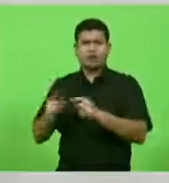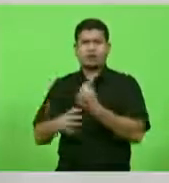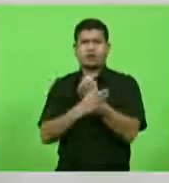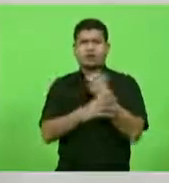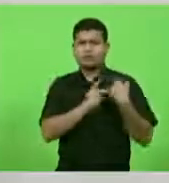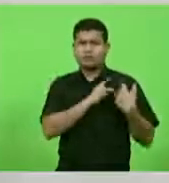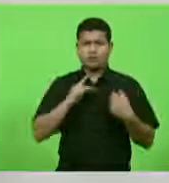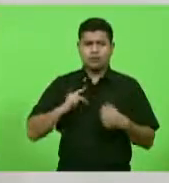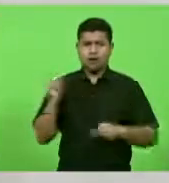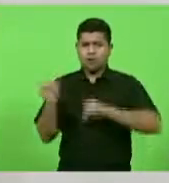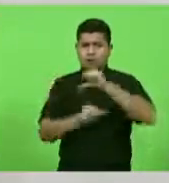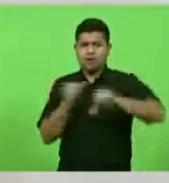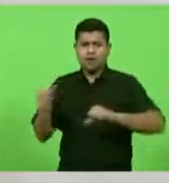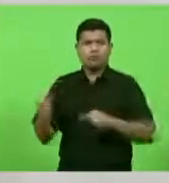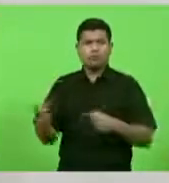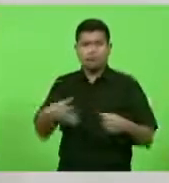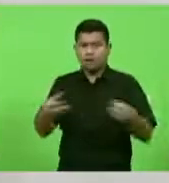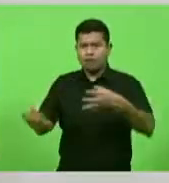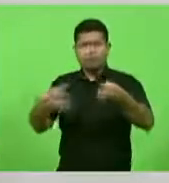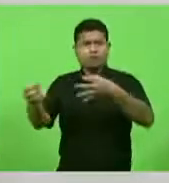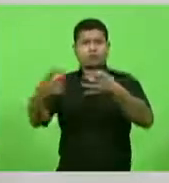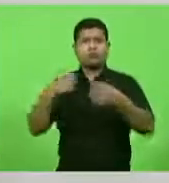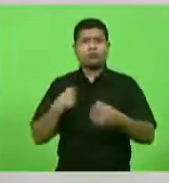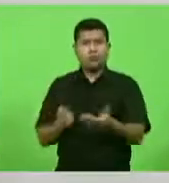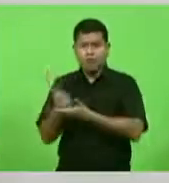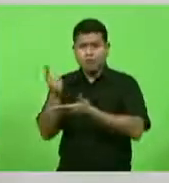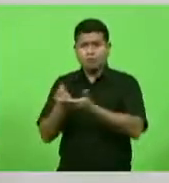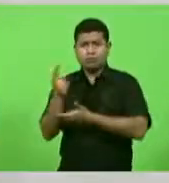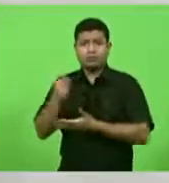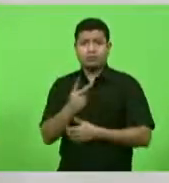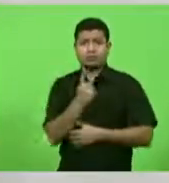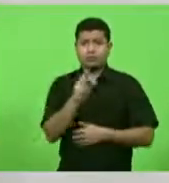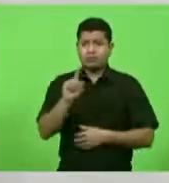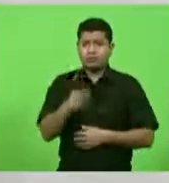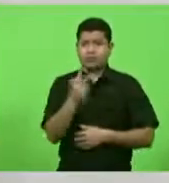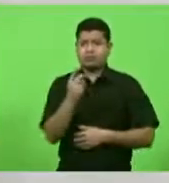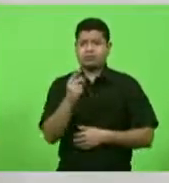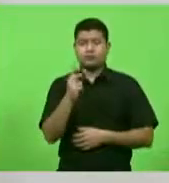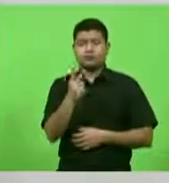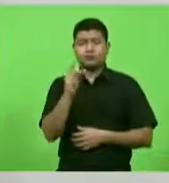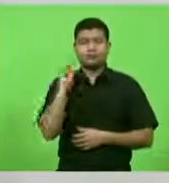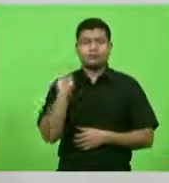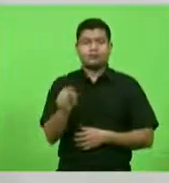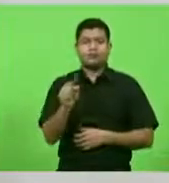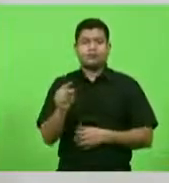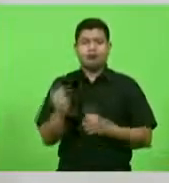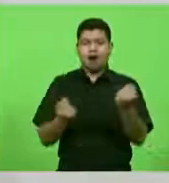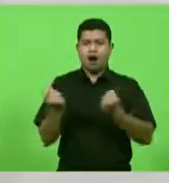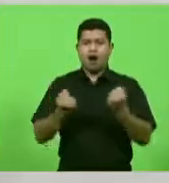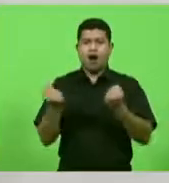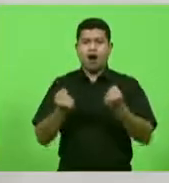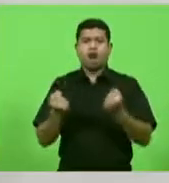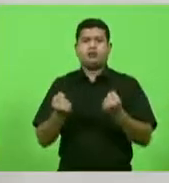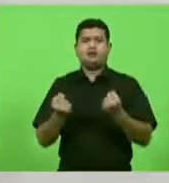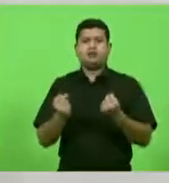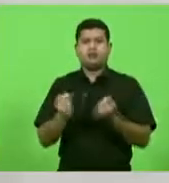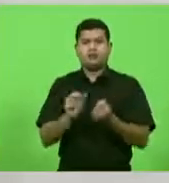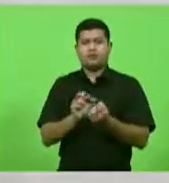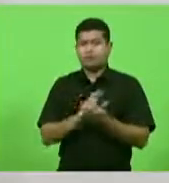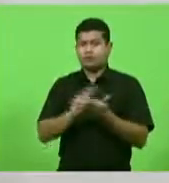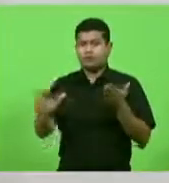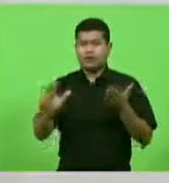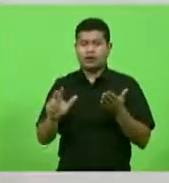modernizados, atualizados, serão comprados quase 2 mil veículos para os diferentes equipamentos de seguranças